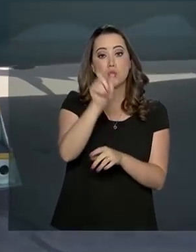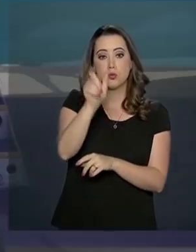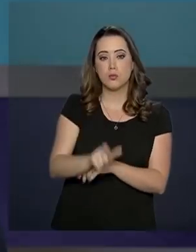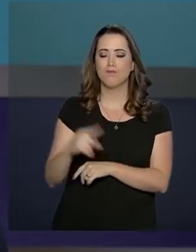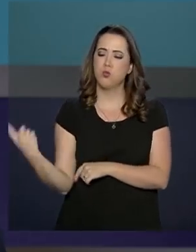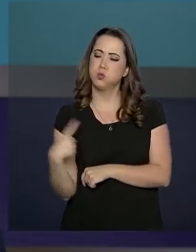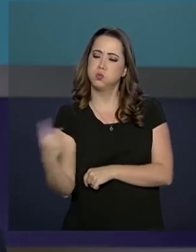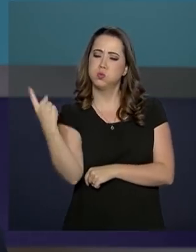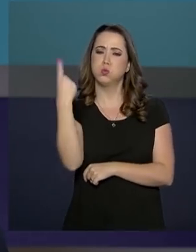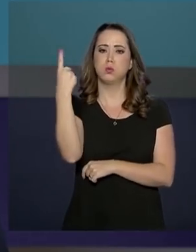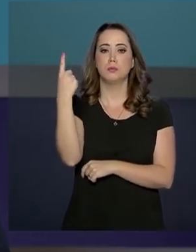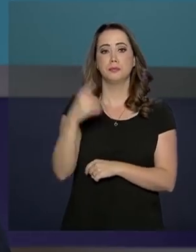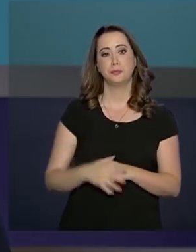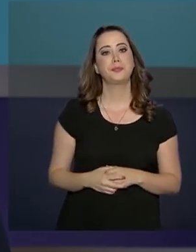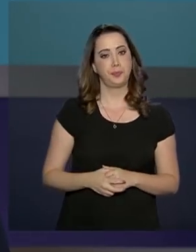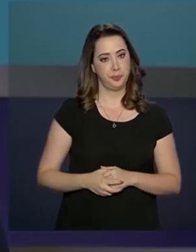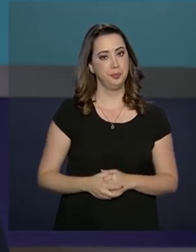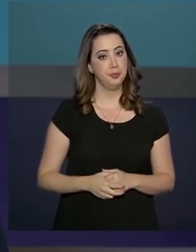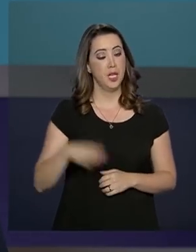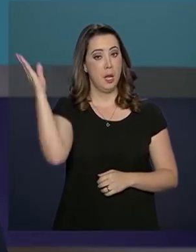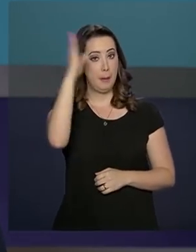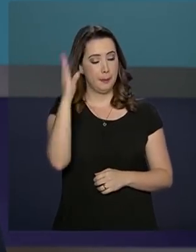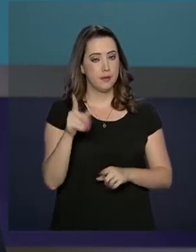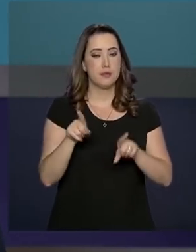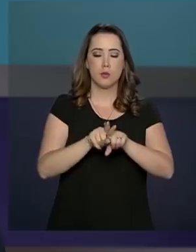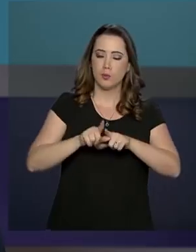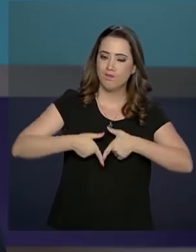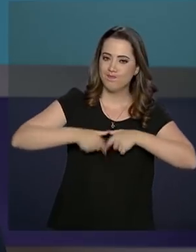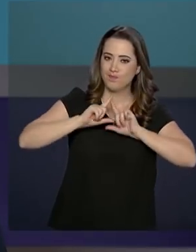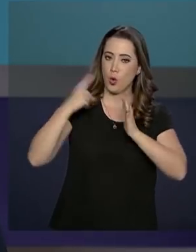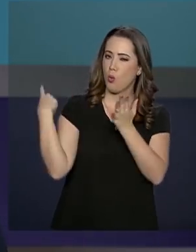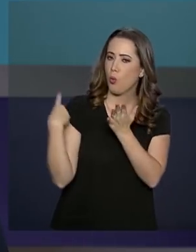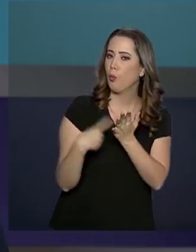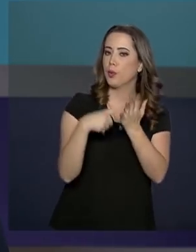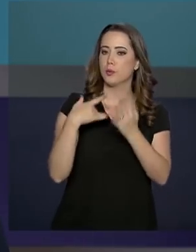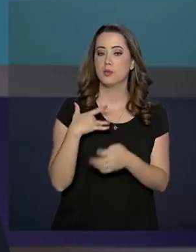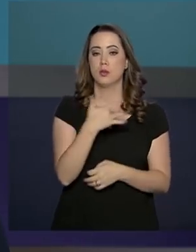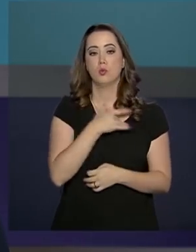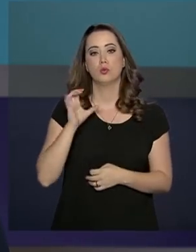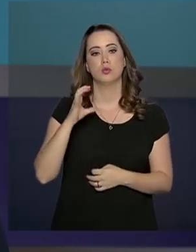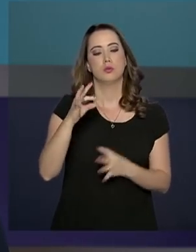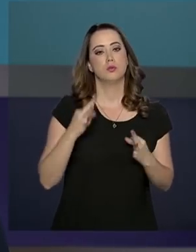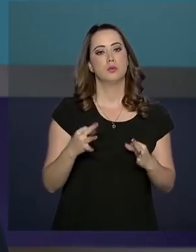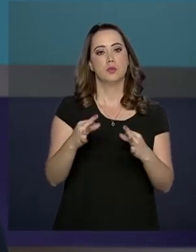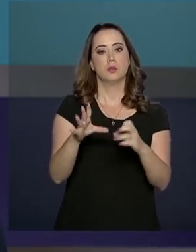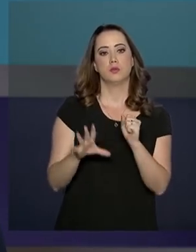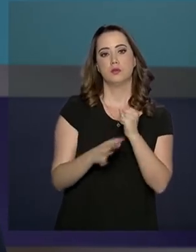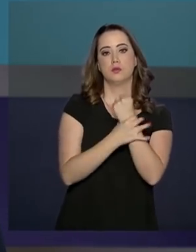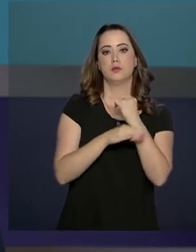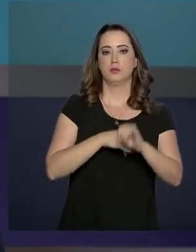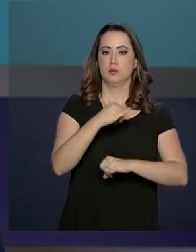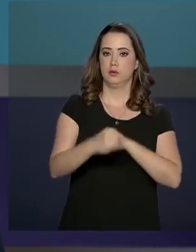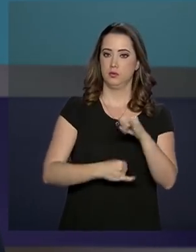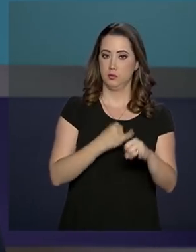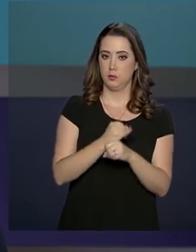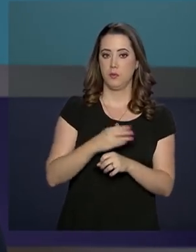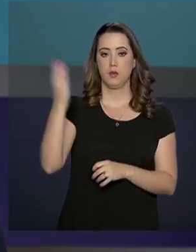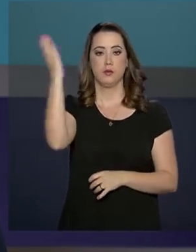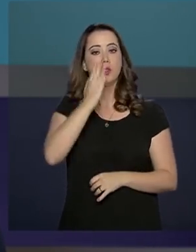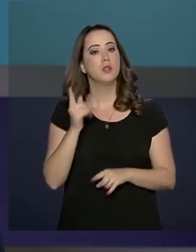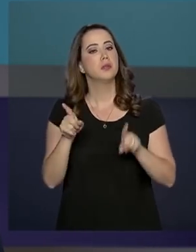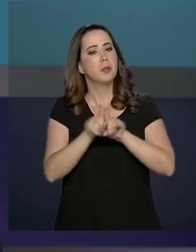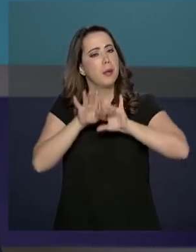Itaim. Brasil e Israel fecham parceria em áreas como saúde, ciência e tecnologia e segurança cibernética.